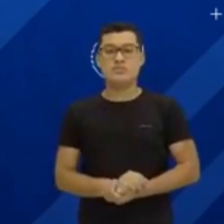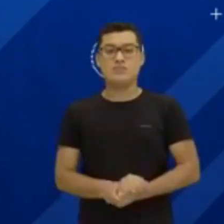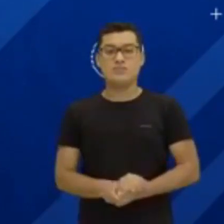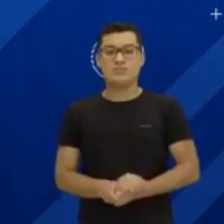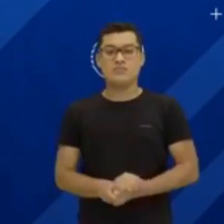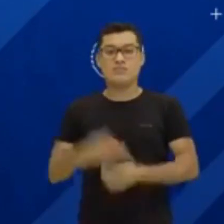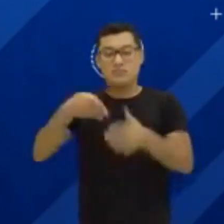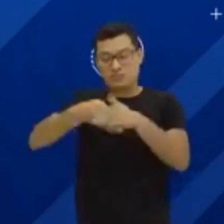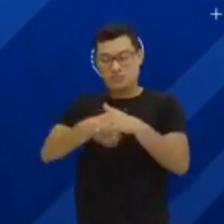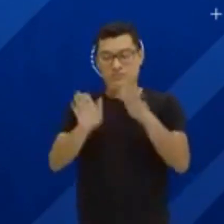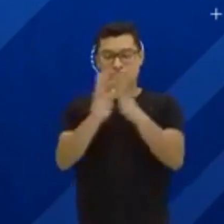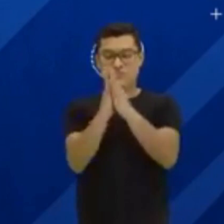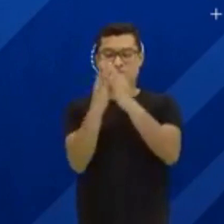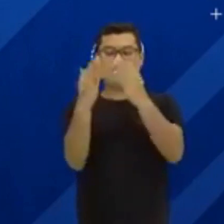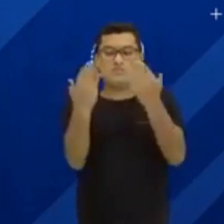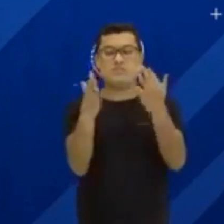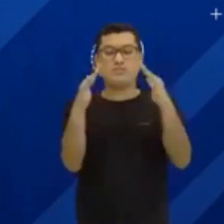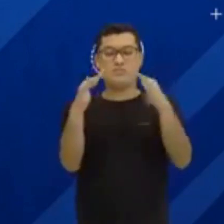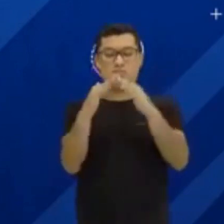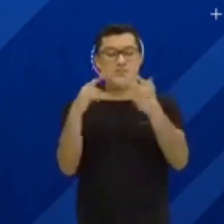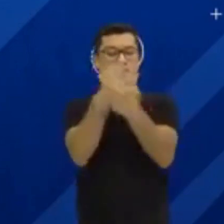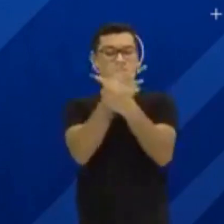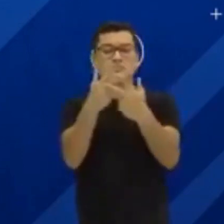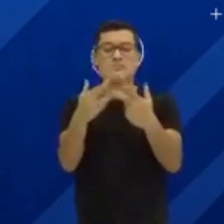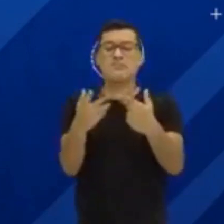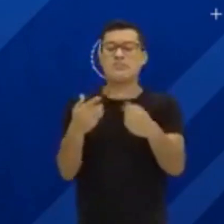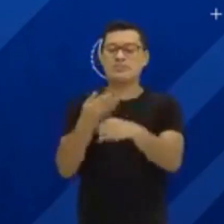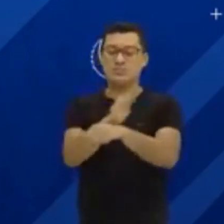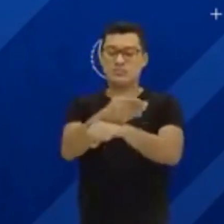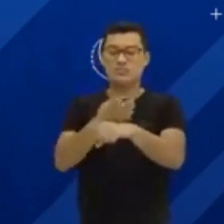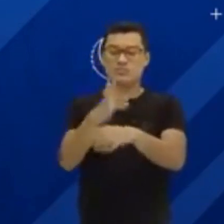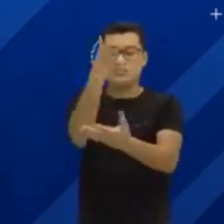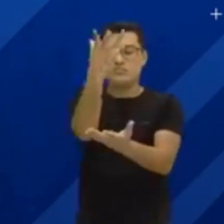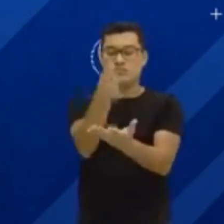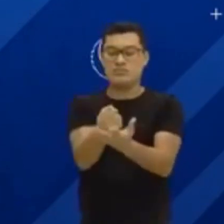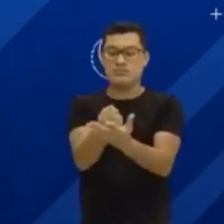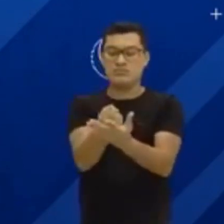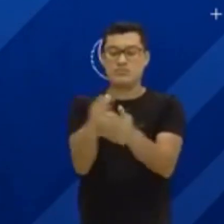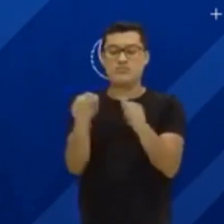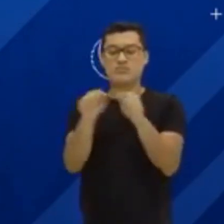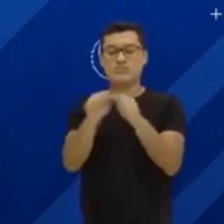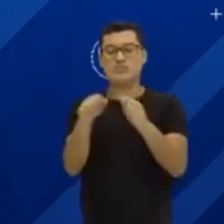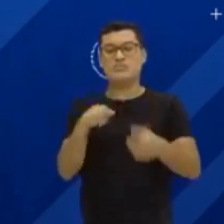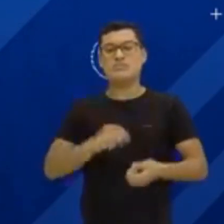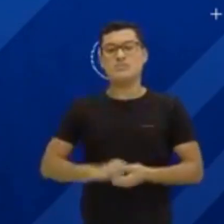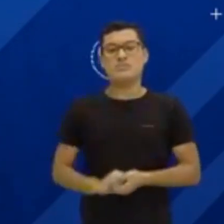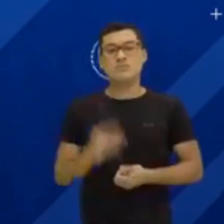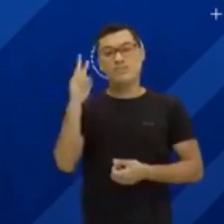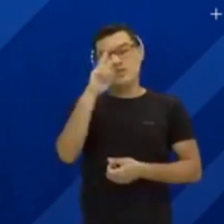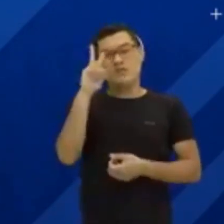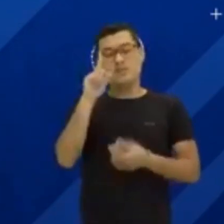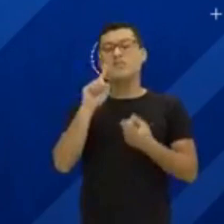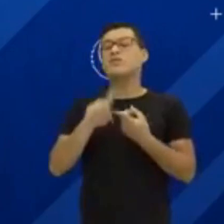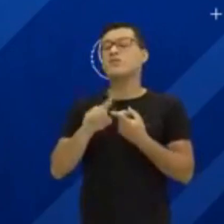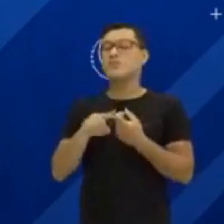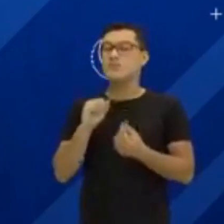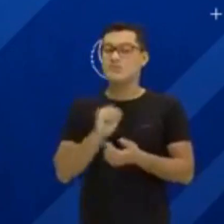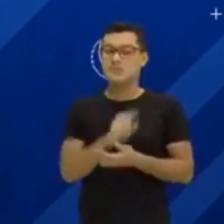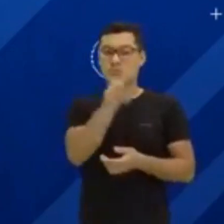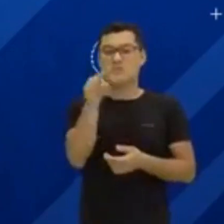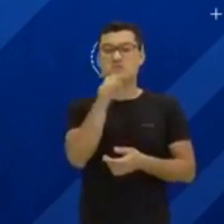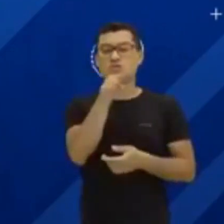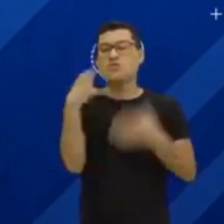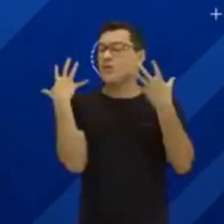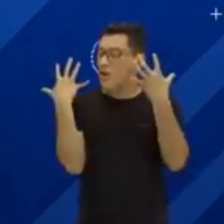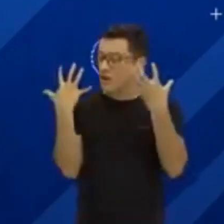aba Para Casa e você vai ter vários exercícios para baixar e fazer. Lembrando também que se você quiser